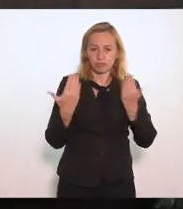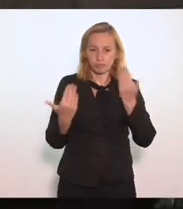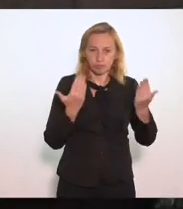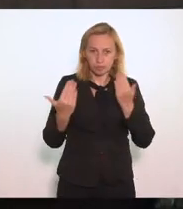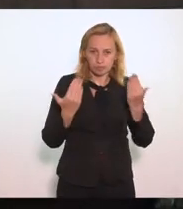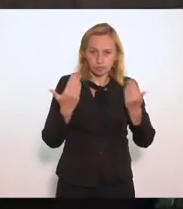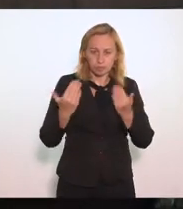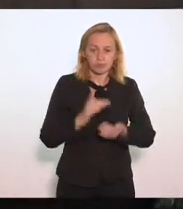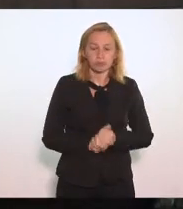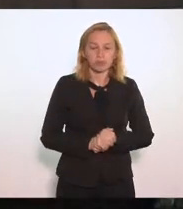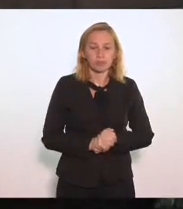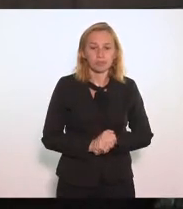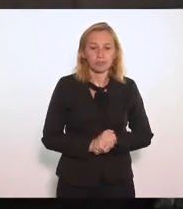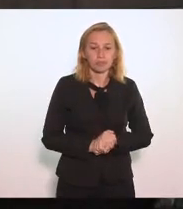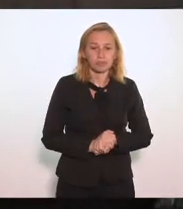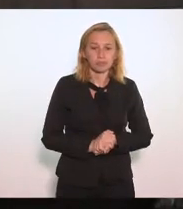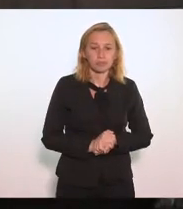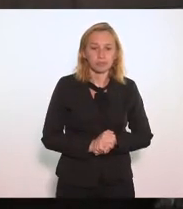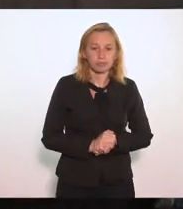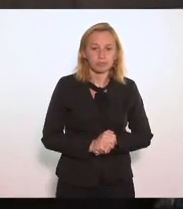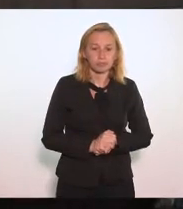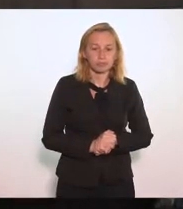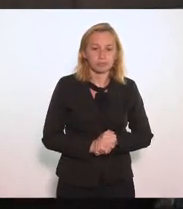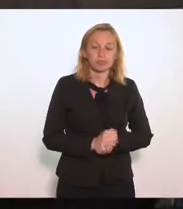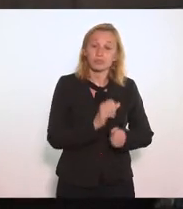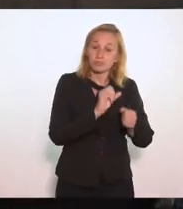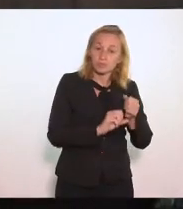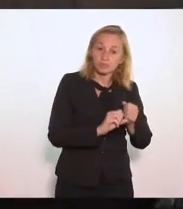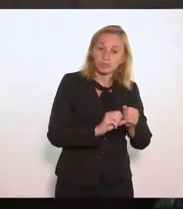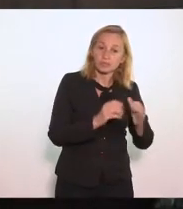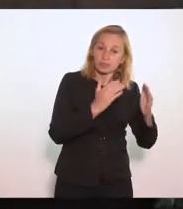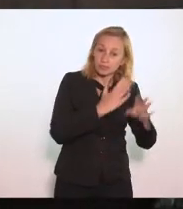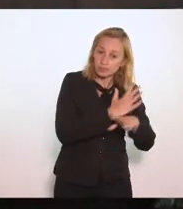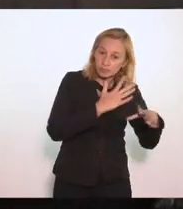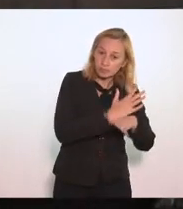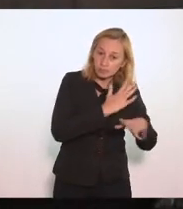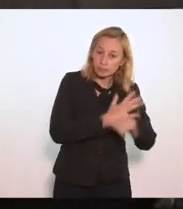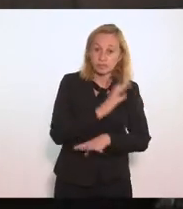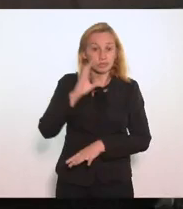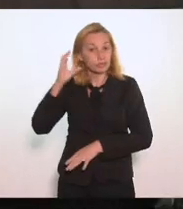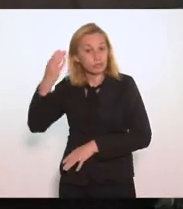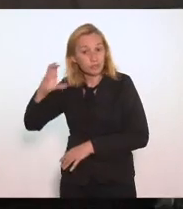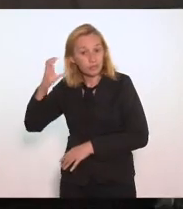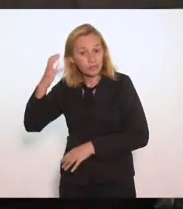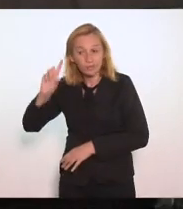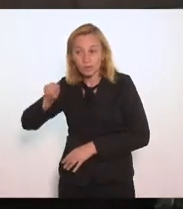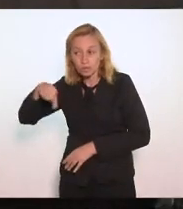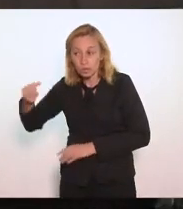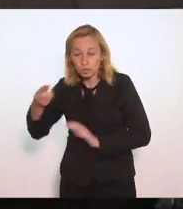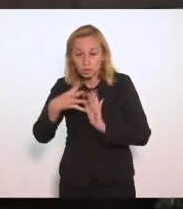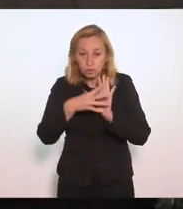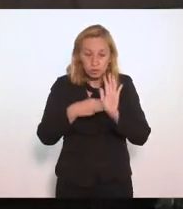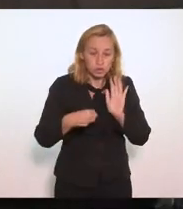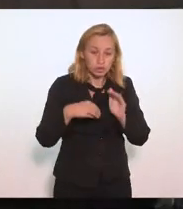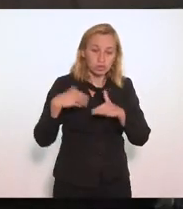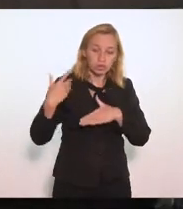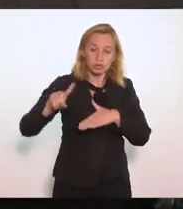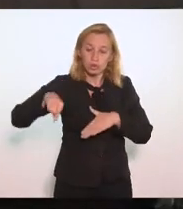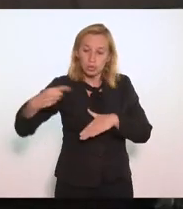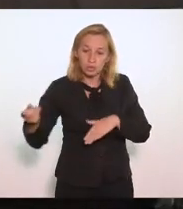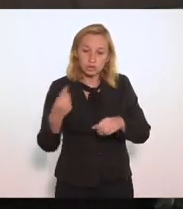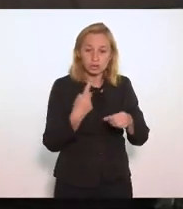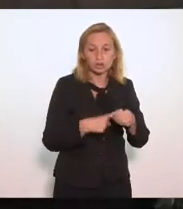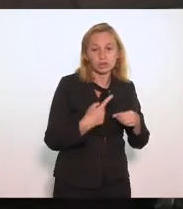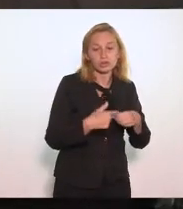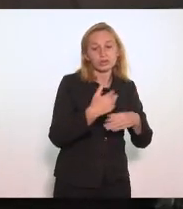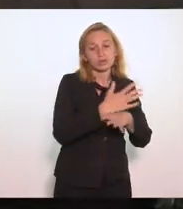Entre o que foi Feito na cidade De Niterói Com outros modelos De outras cidades Do estado